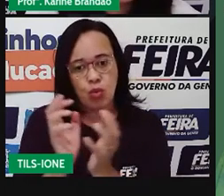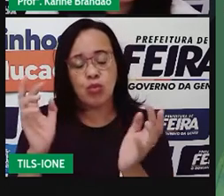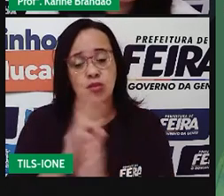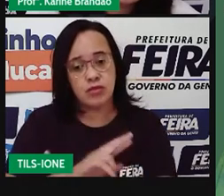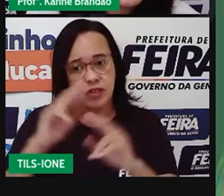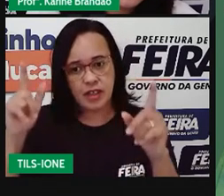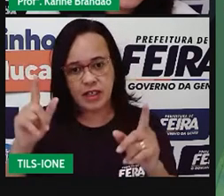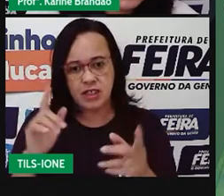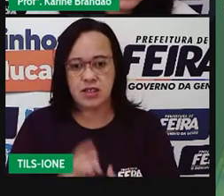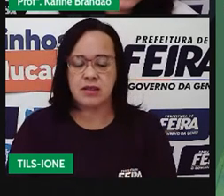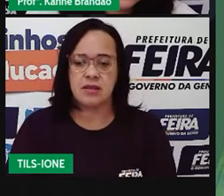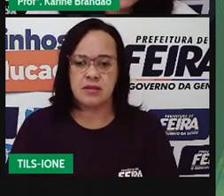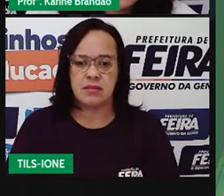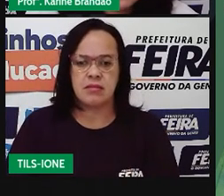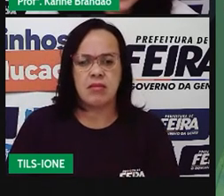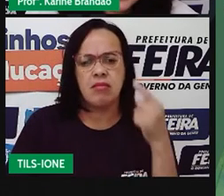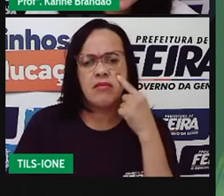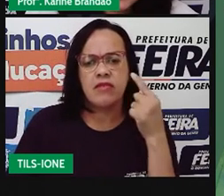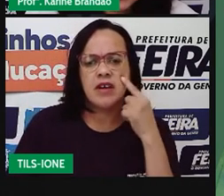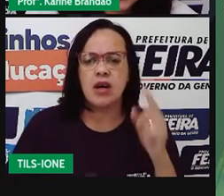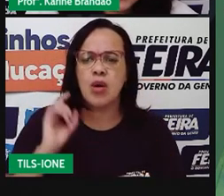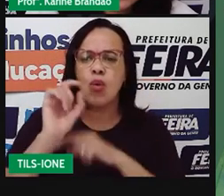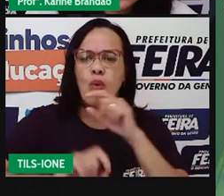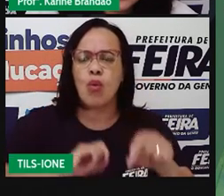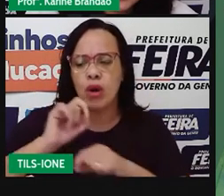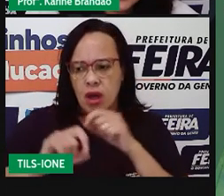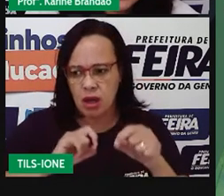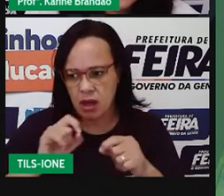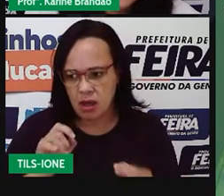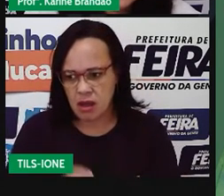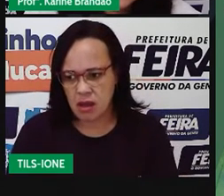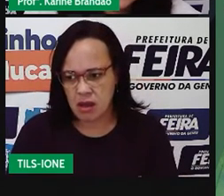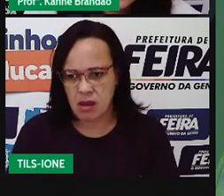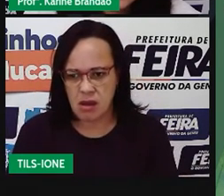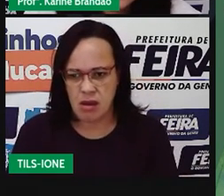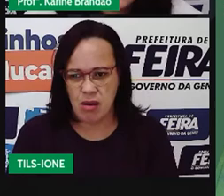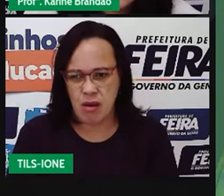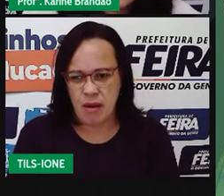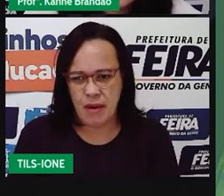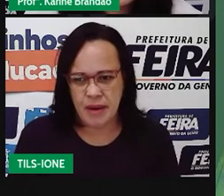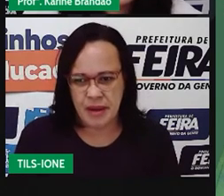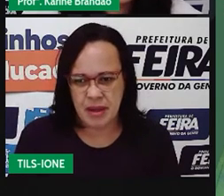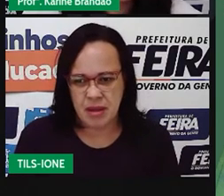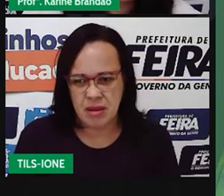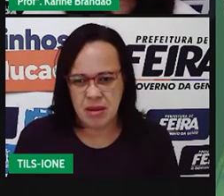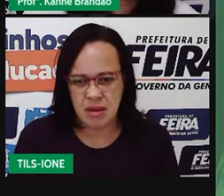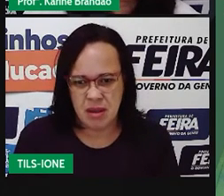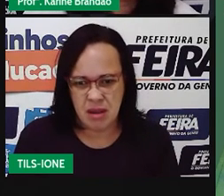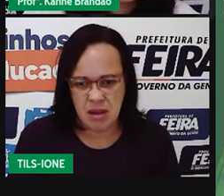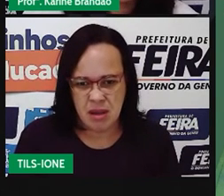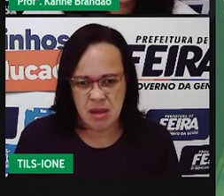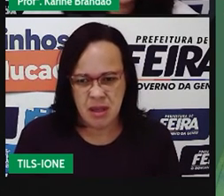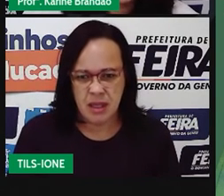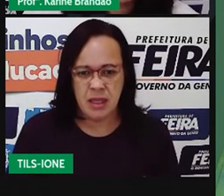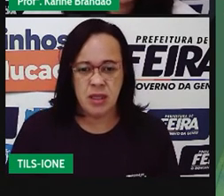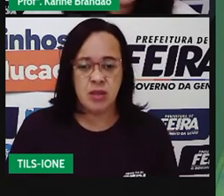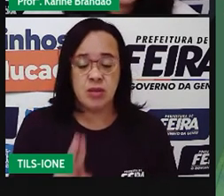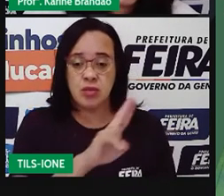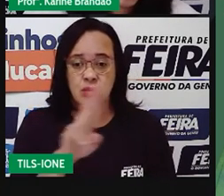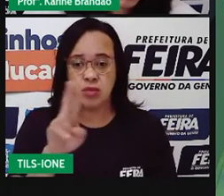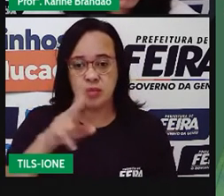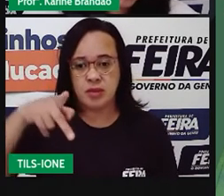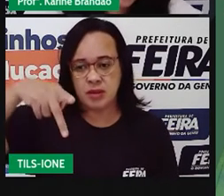E a gente vai ver agora um pouquinho sobre o parasitismo. A gente observa aqui,